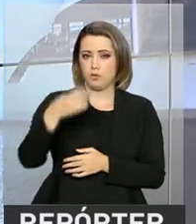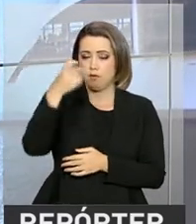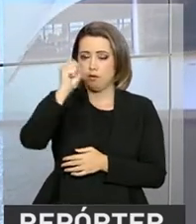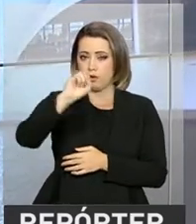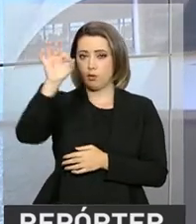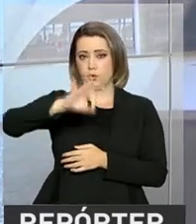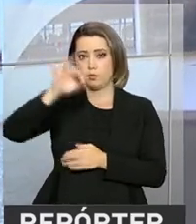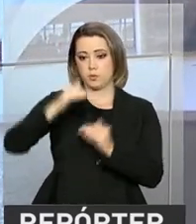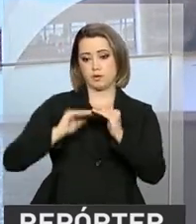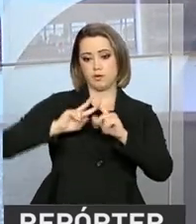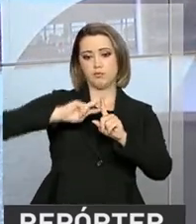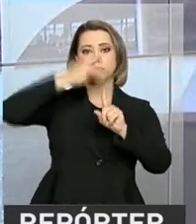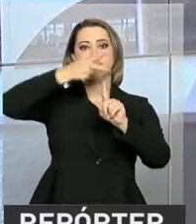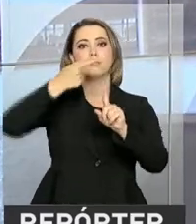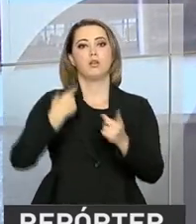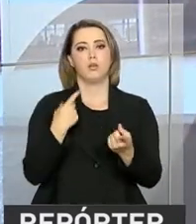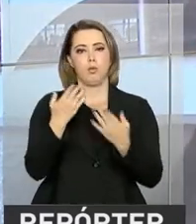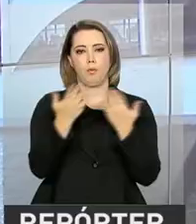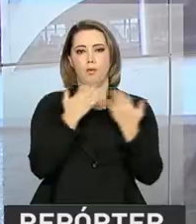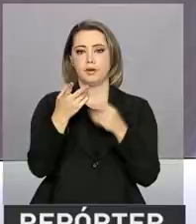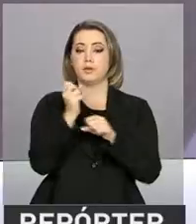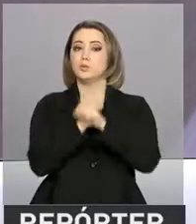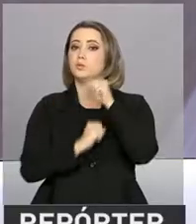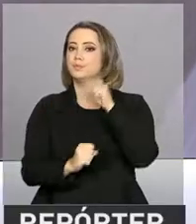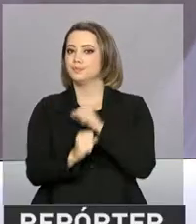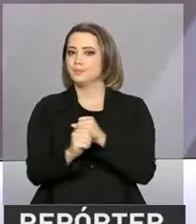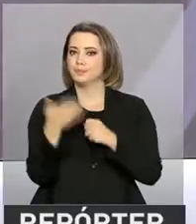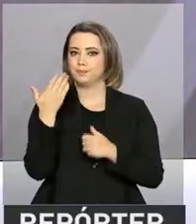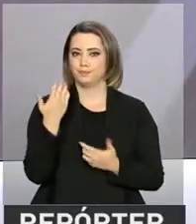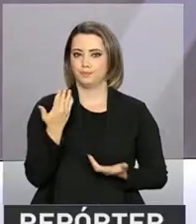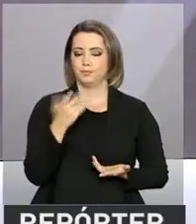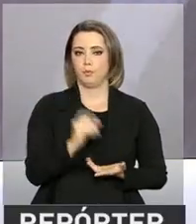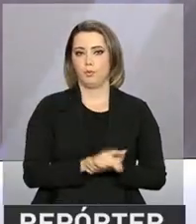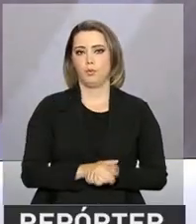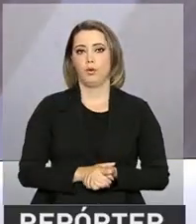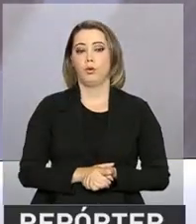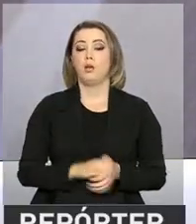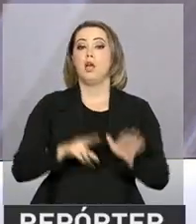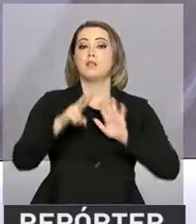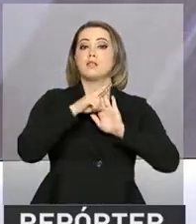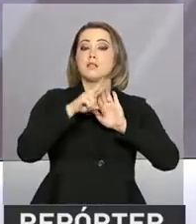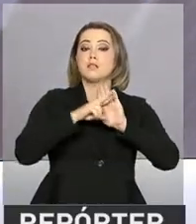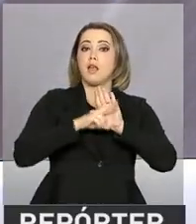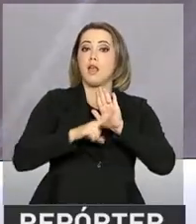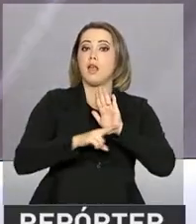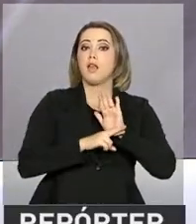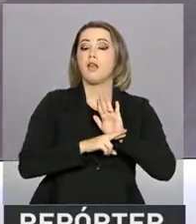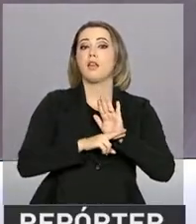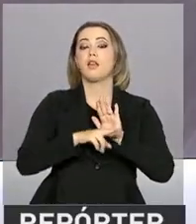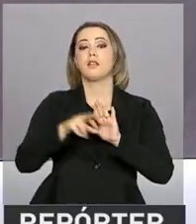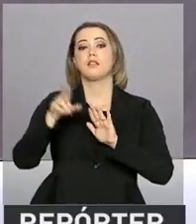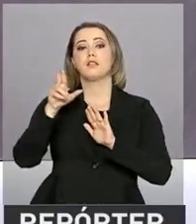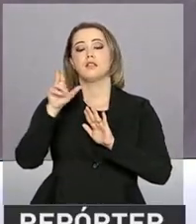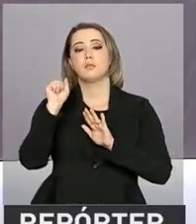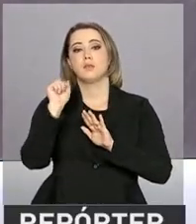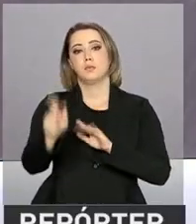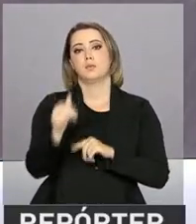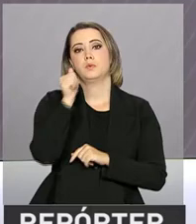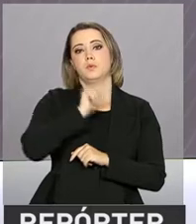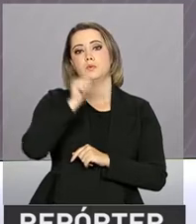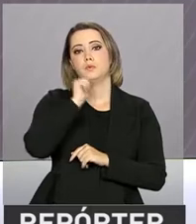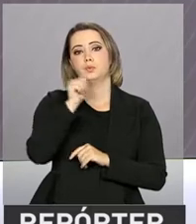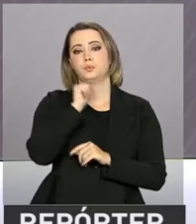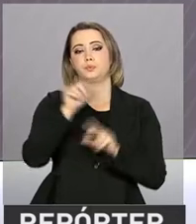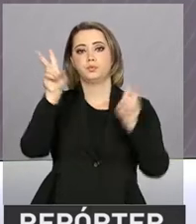no mesmo período de 2016. As regras para a aposentadoria das mulheres foram o tema da reunião da